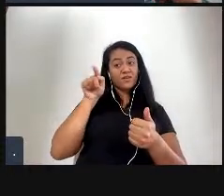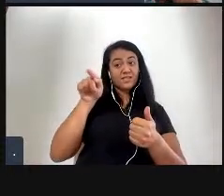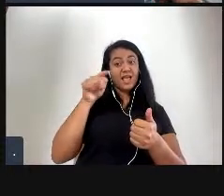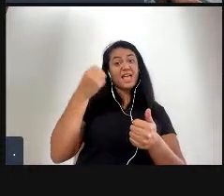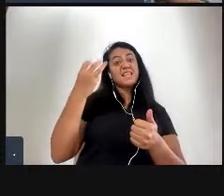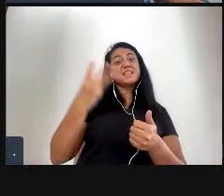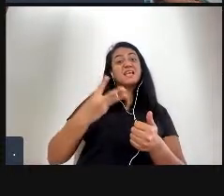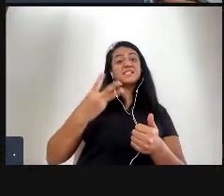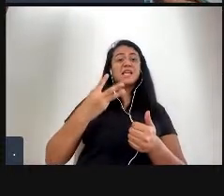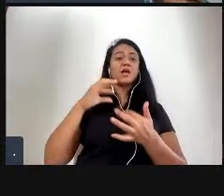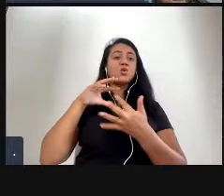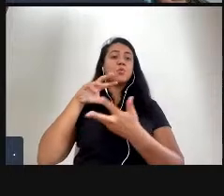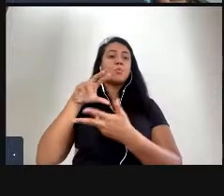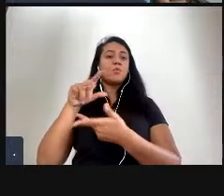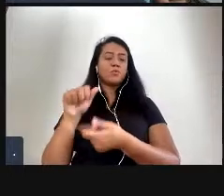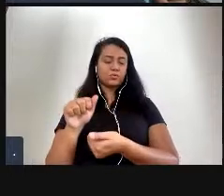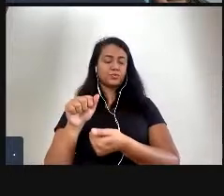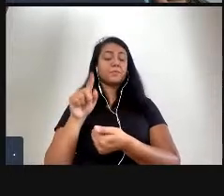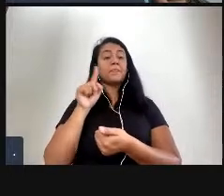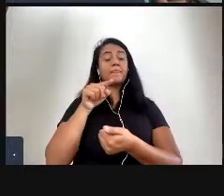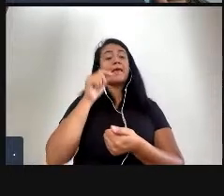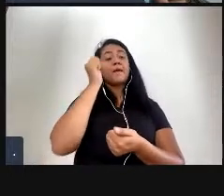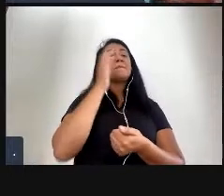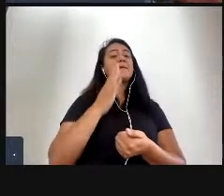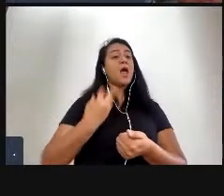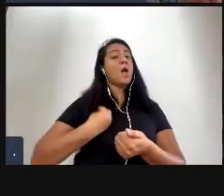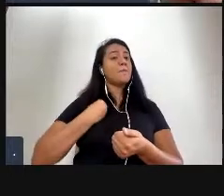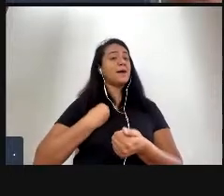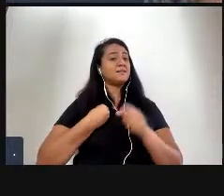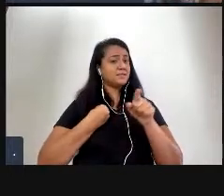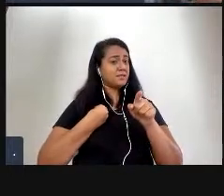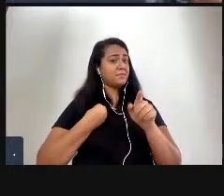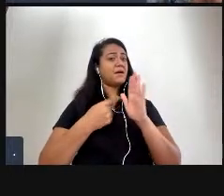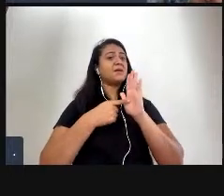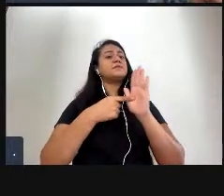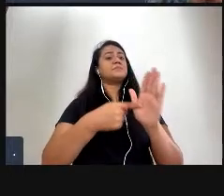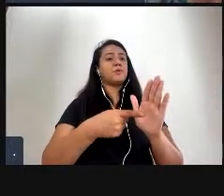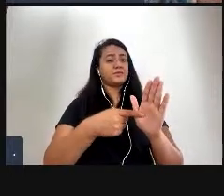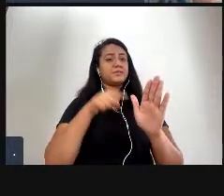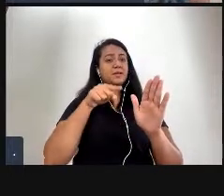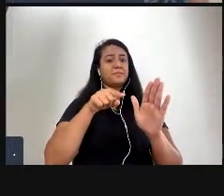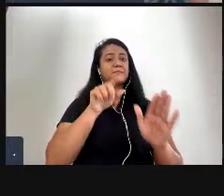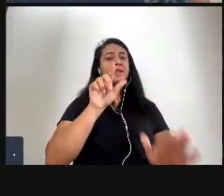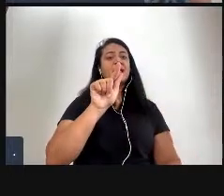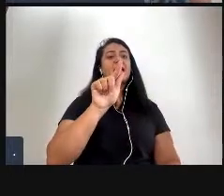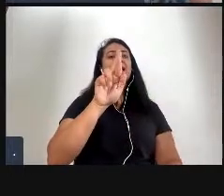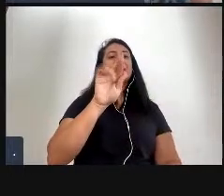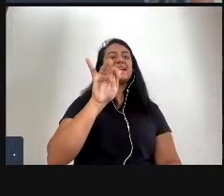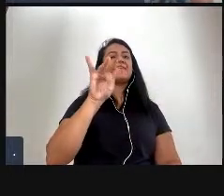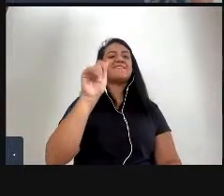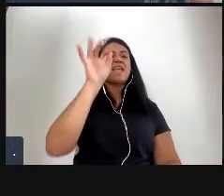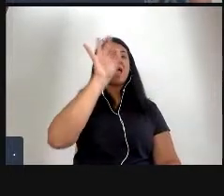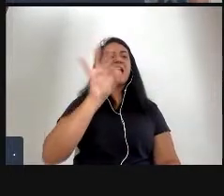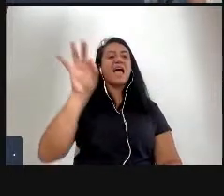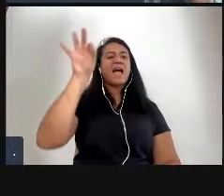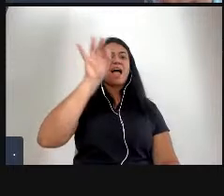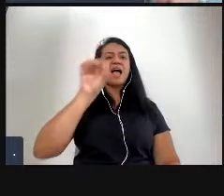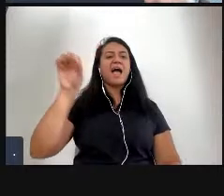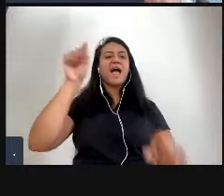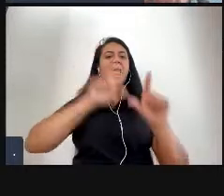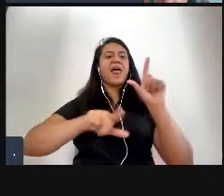o Brasil participa ativamente nessa exposição e a grafia da capa é importante